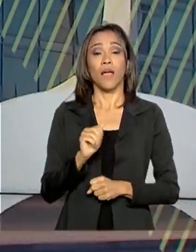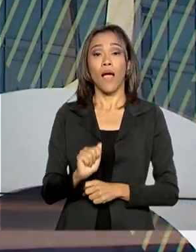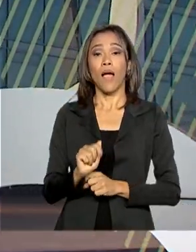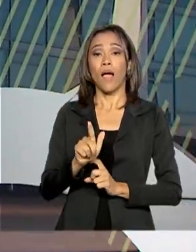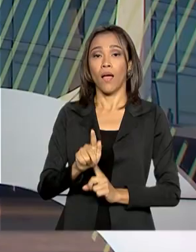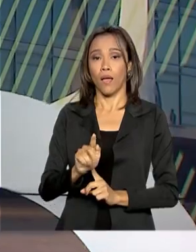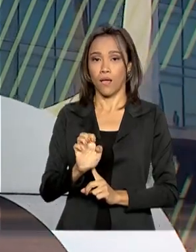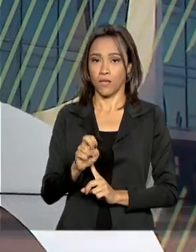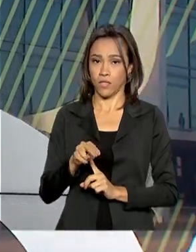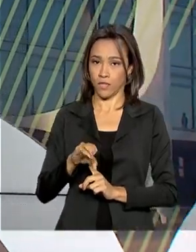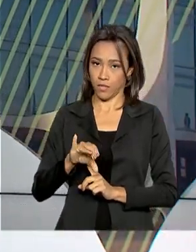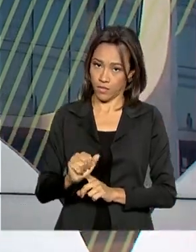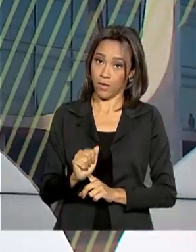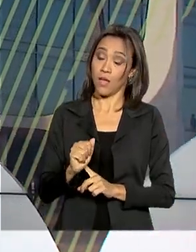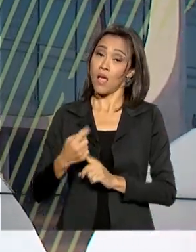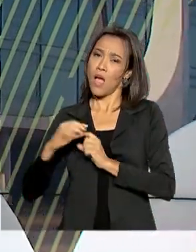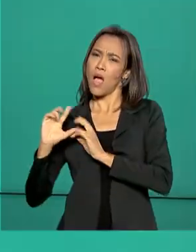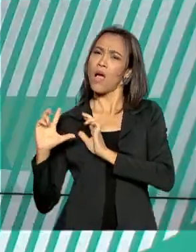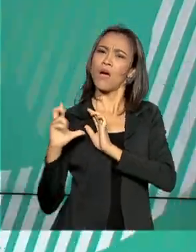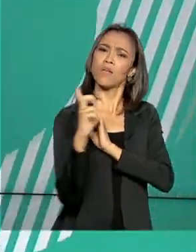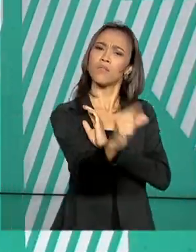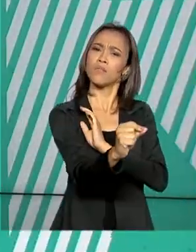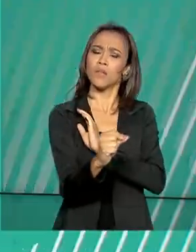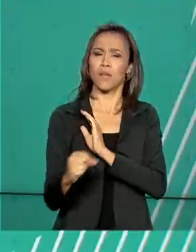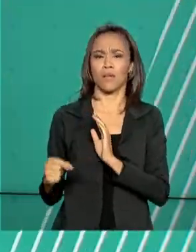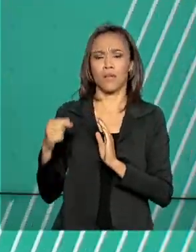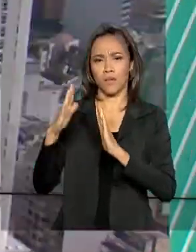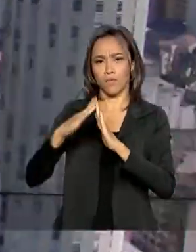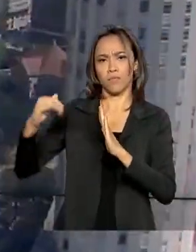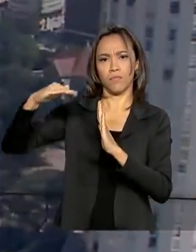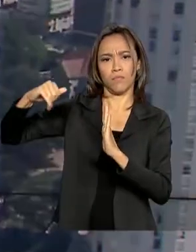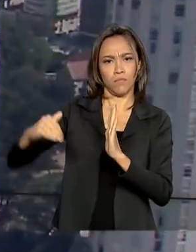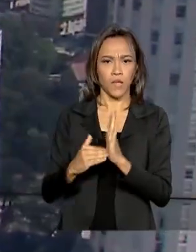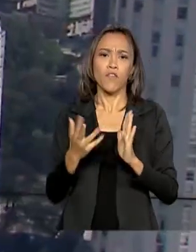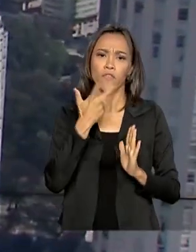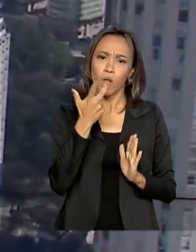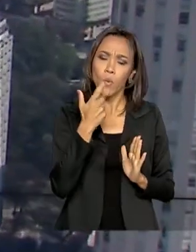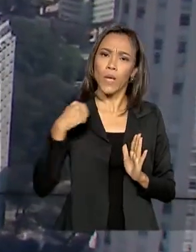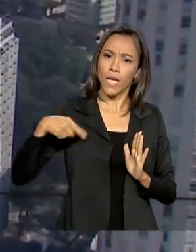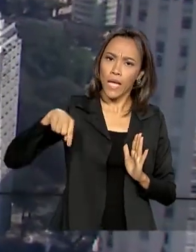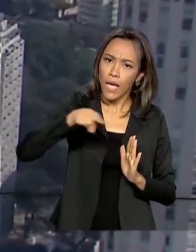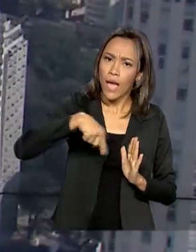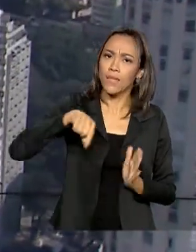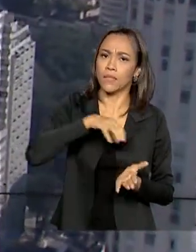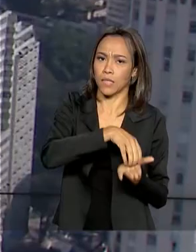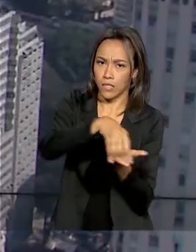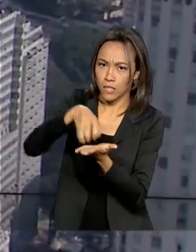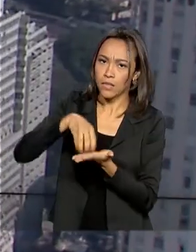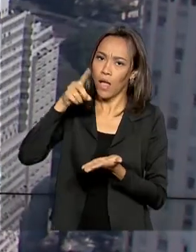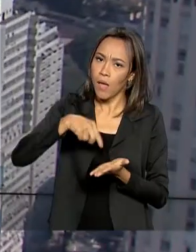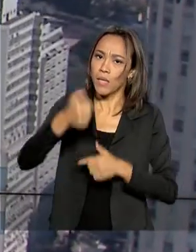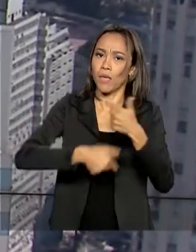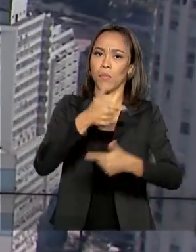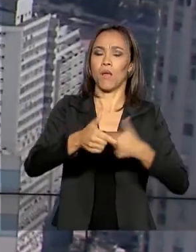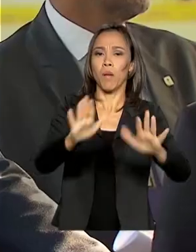sair do Palácio da Alvorada, disse que as agências devem trabalhar para melhorar a qualidade de vida do cidadão.